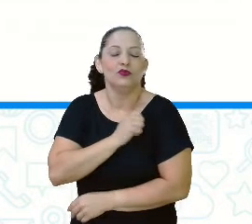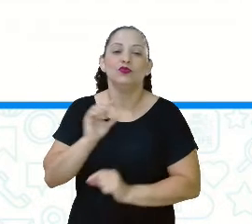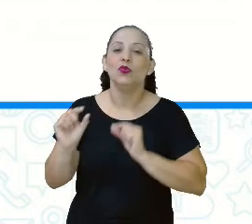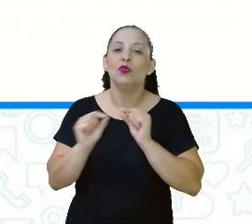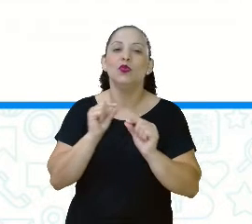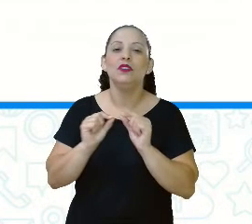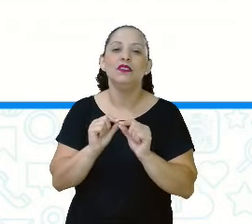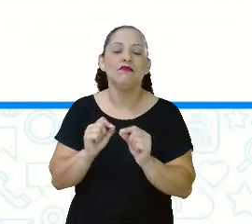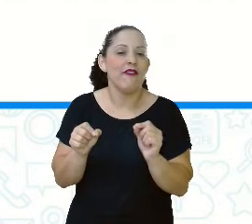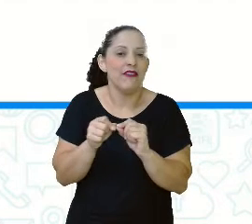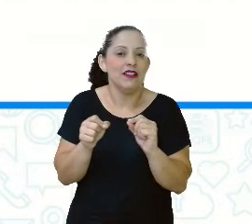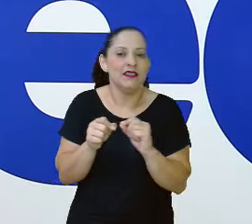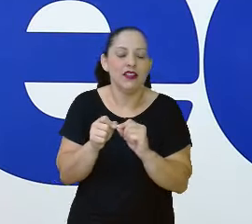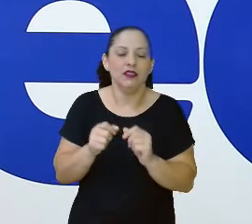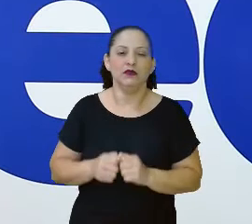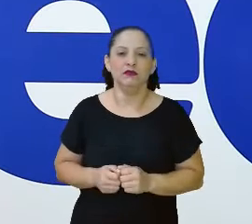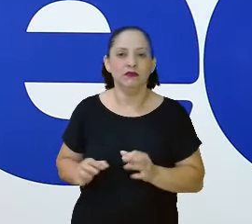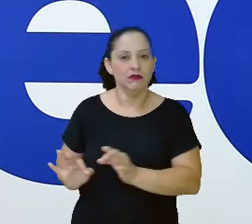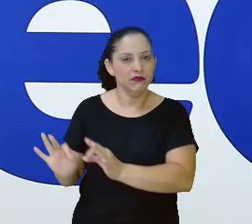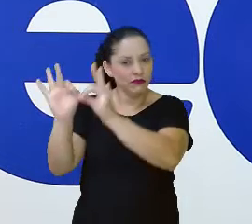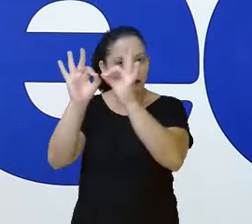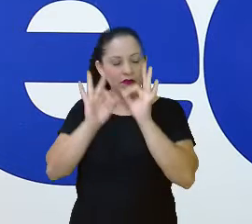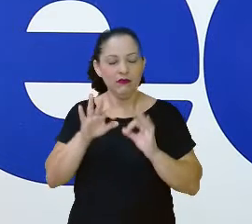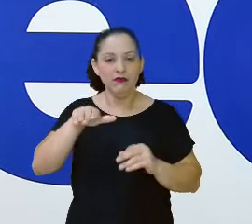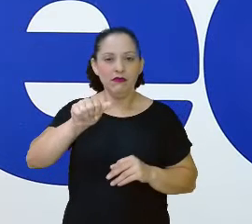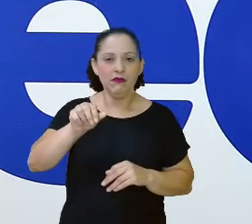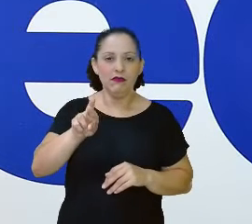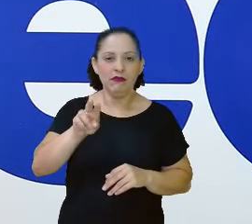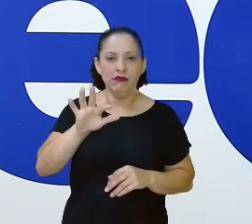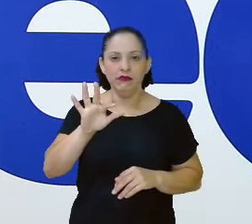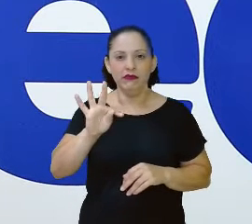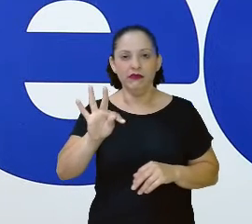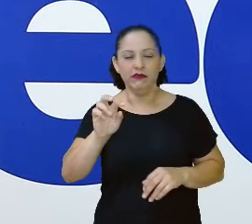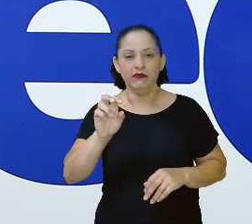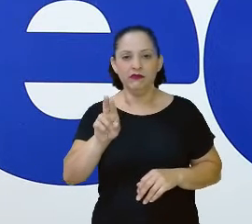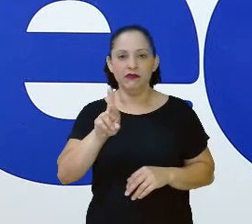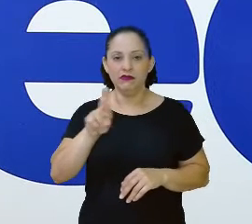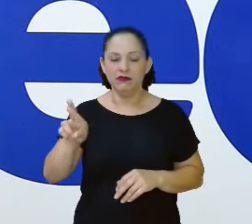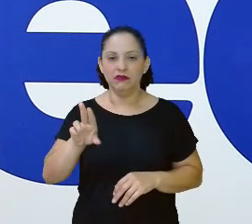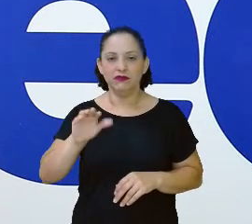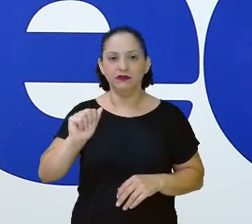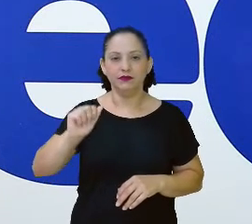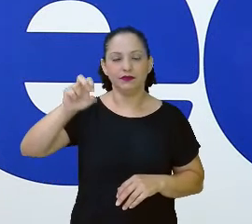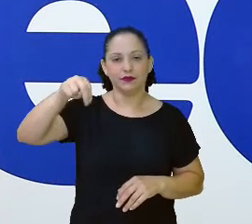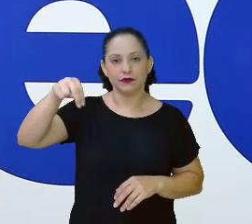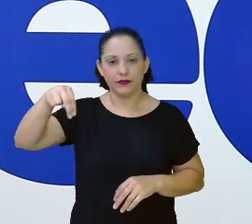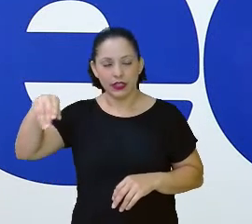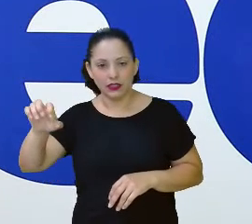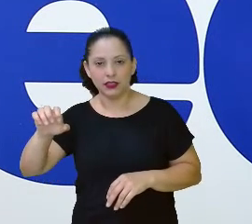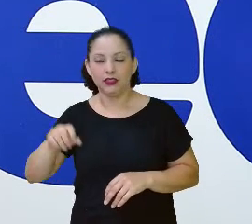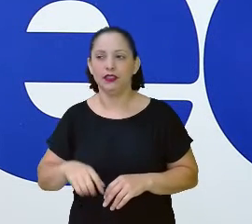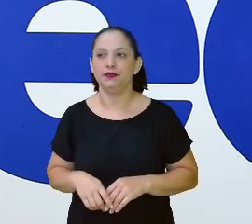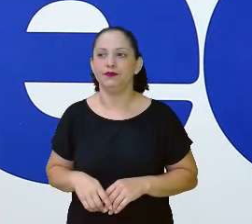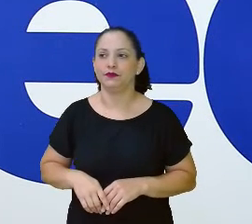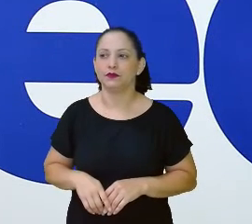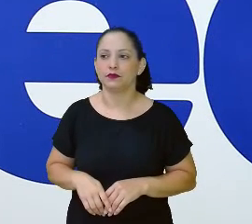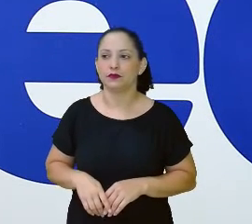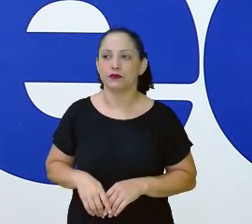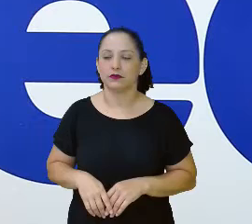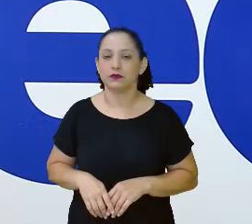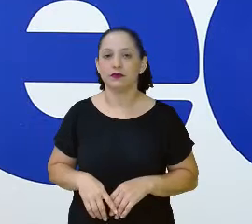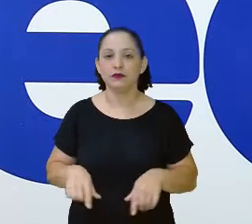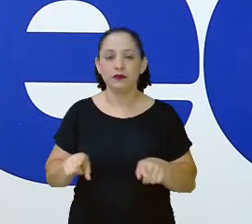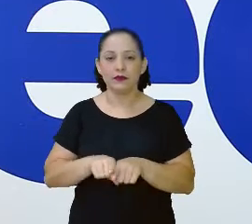Diga aí. Eles estão por aqui acompanhando o Arthur, Luan, Anne. O Arthur, inclusive, acho que foi o Arthur, deixa eu me...